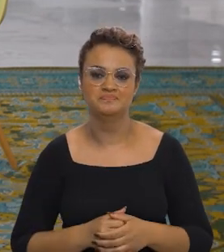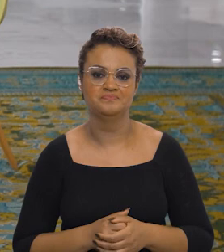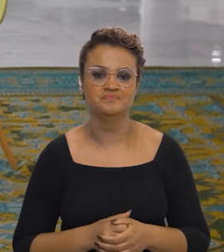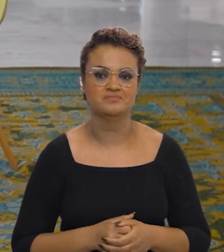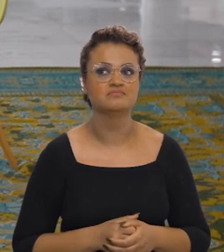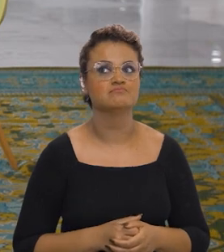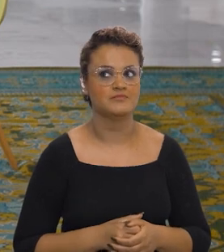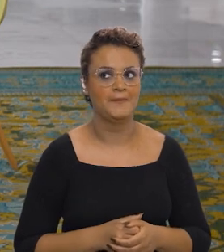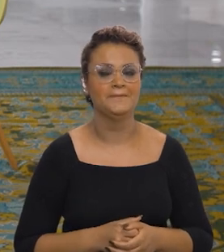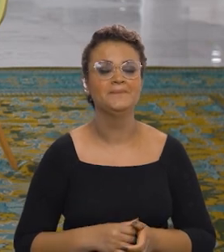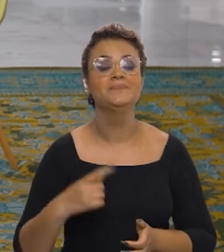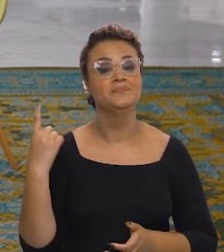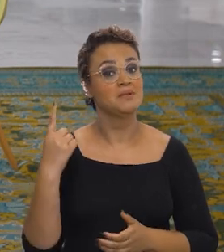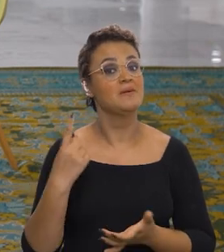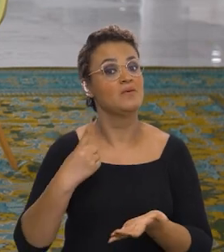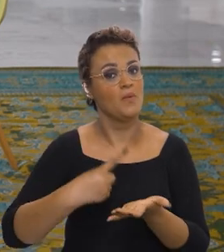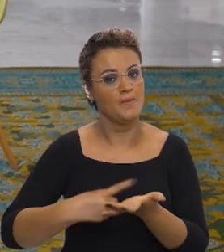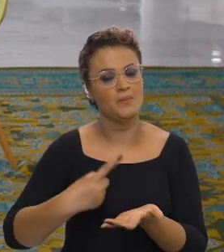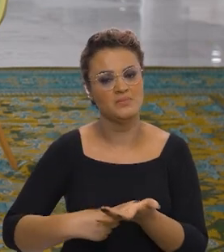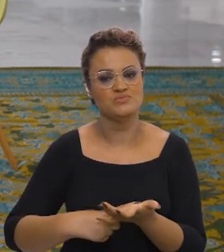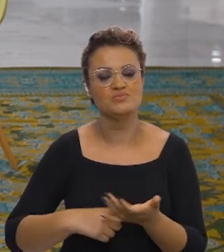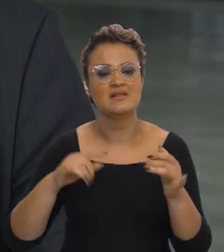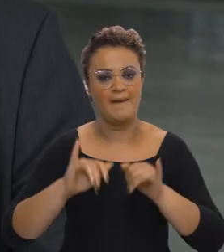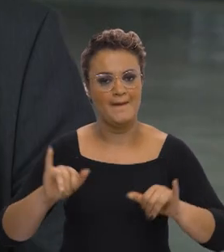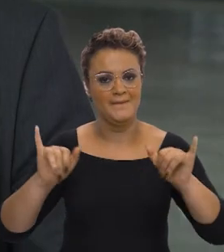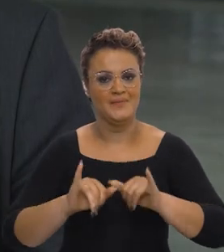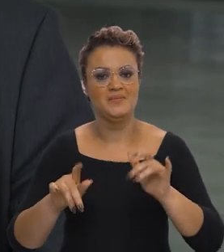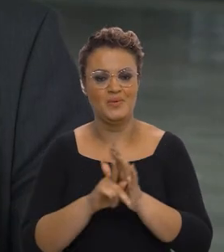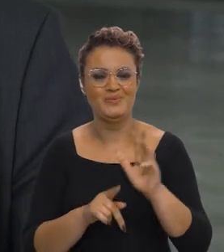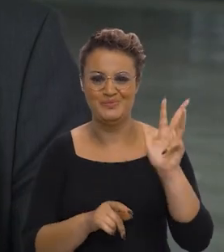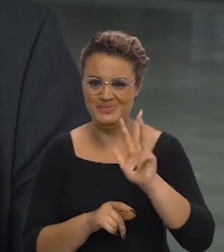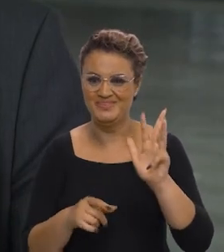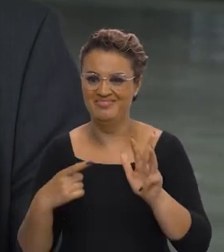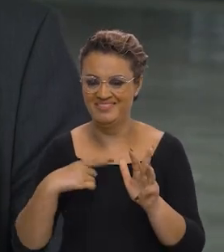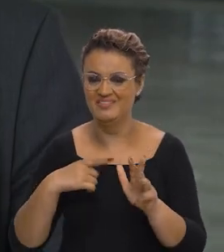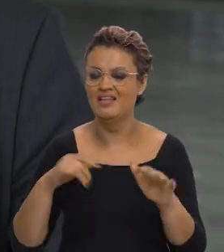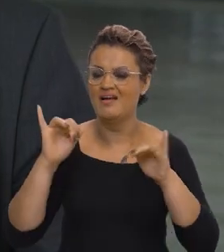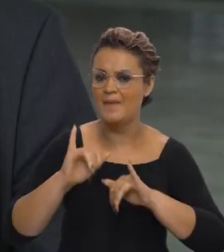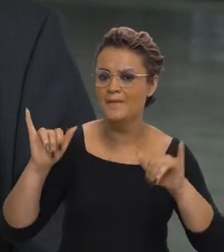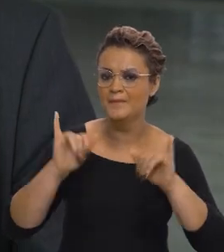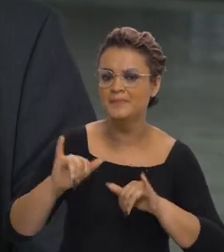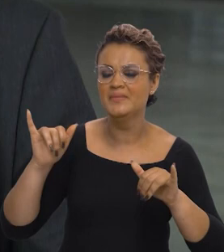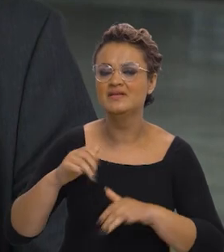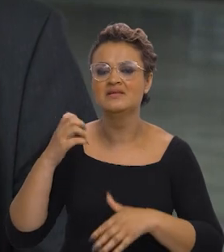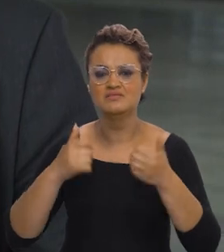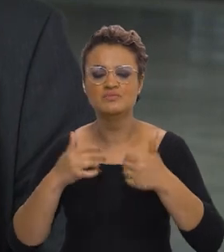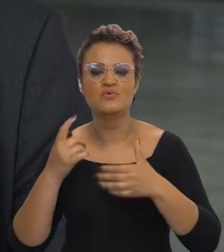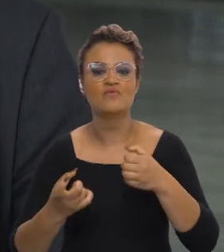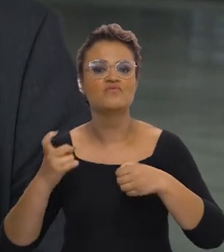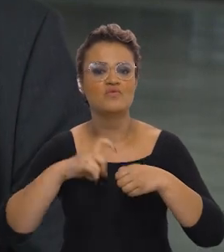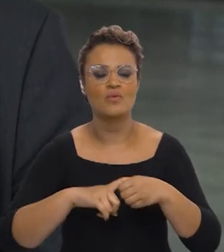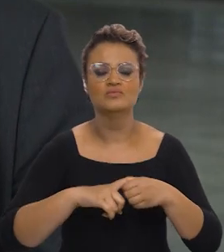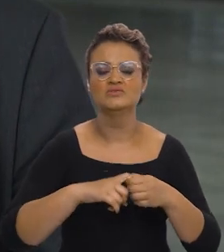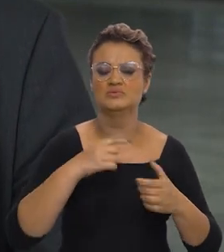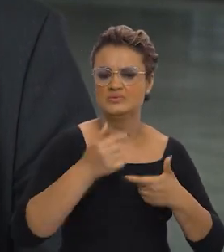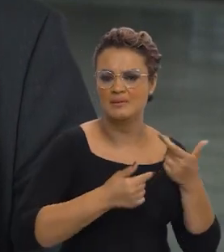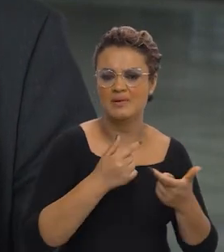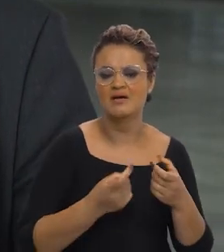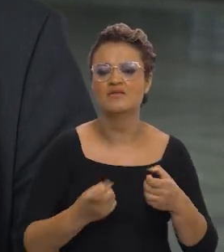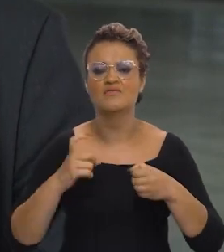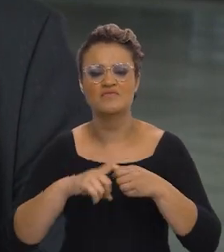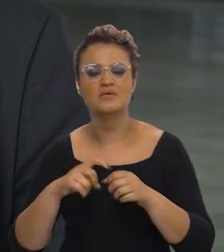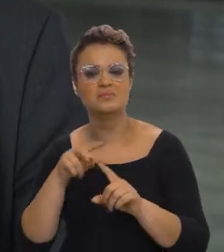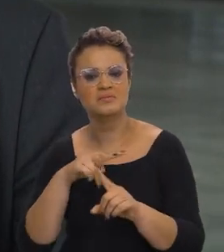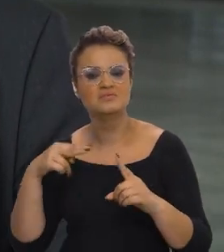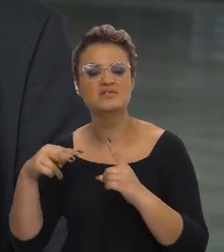esse projeto. Primeiro, já era um compromisso da campanha do presidente Lula, né? Durante a campanha, a retomada do emprego,